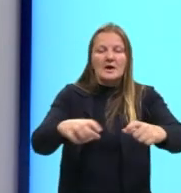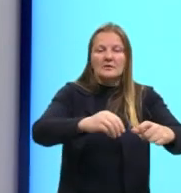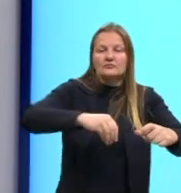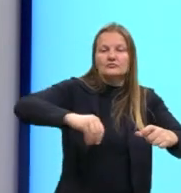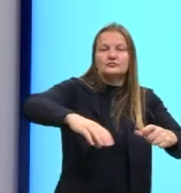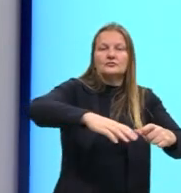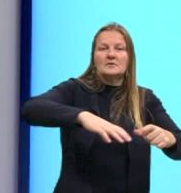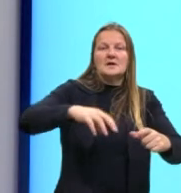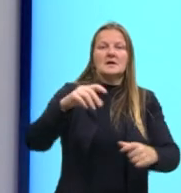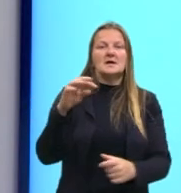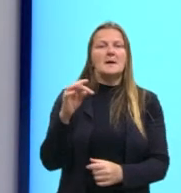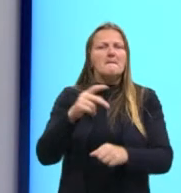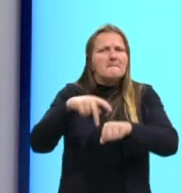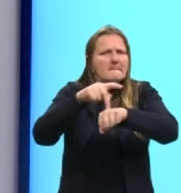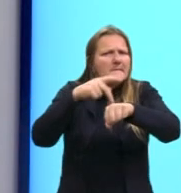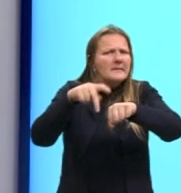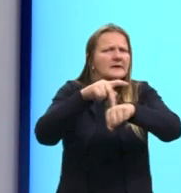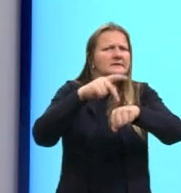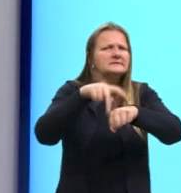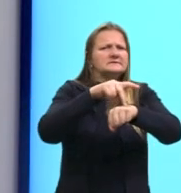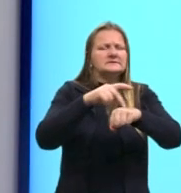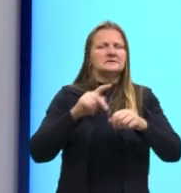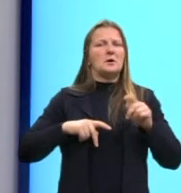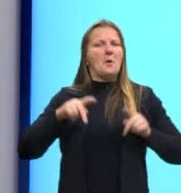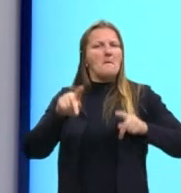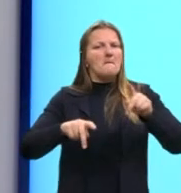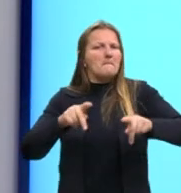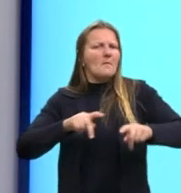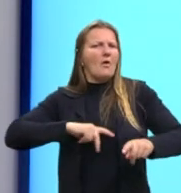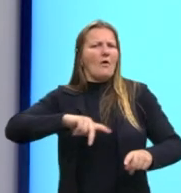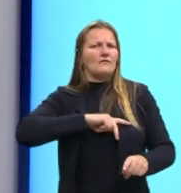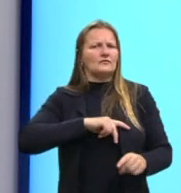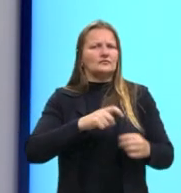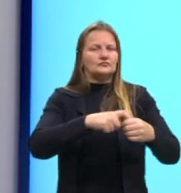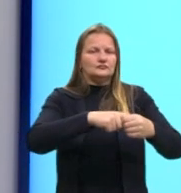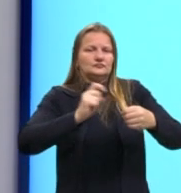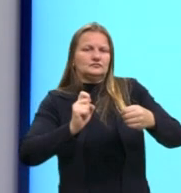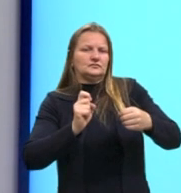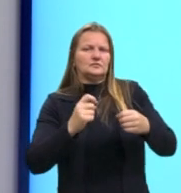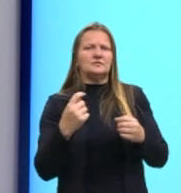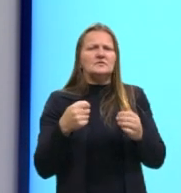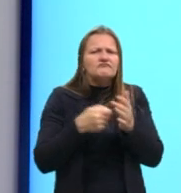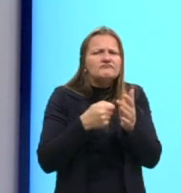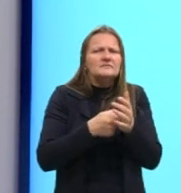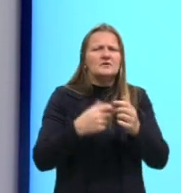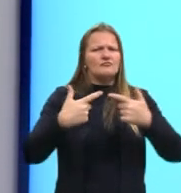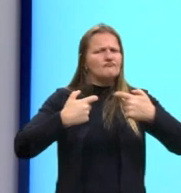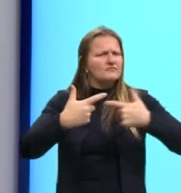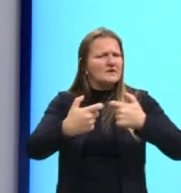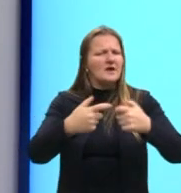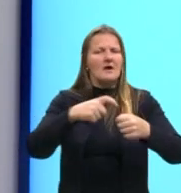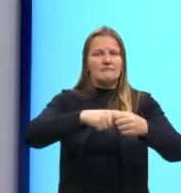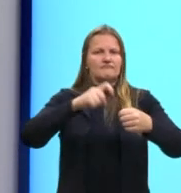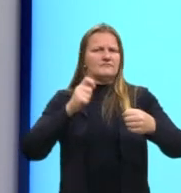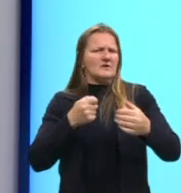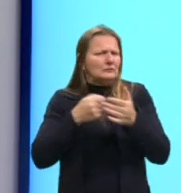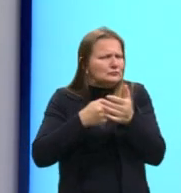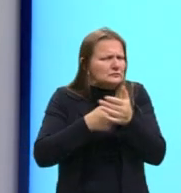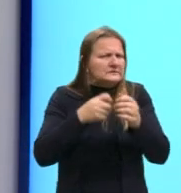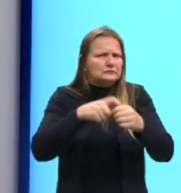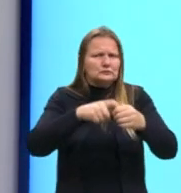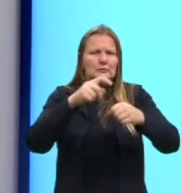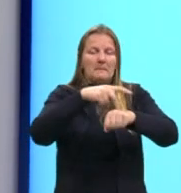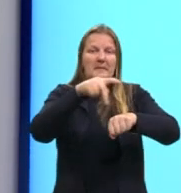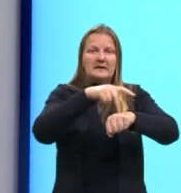muitos países, muitos povos tentando suas independências, as guerras por independência, em função dessa